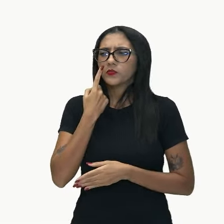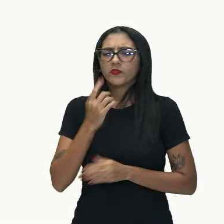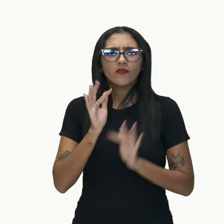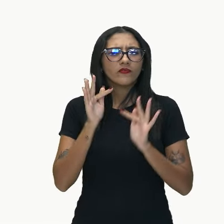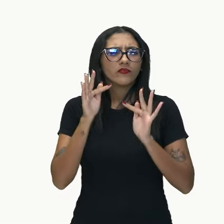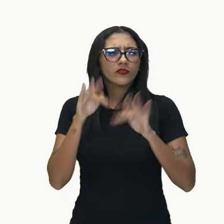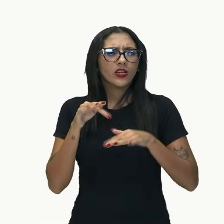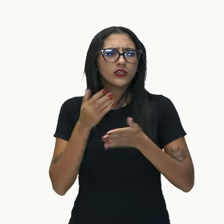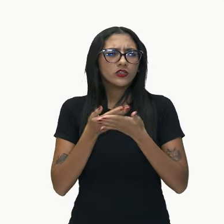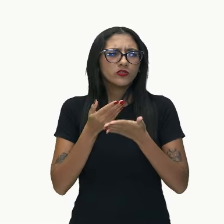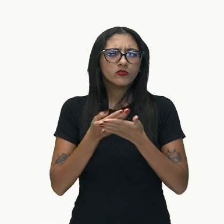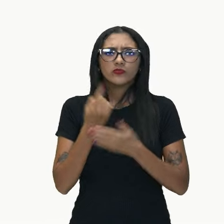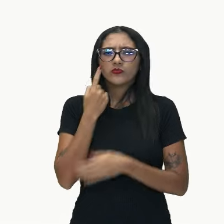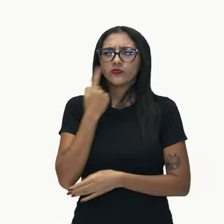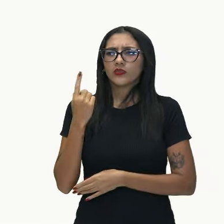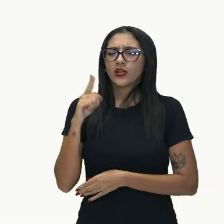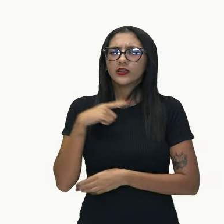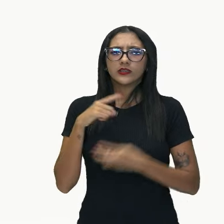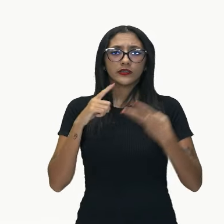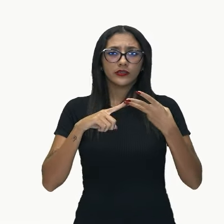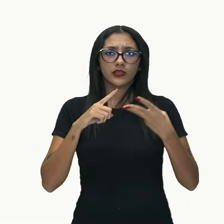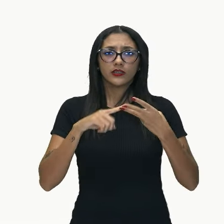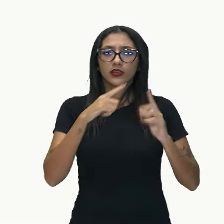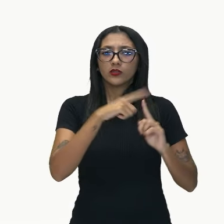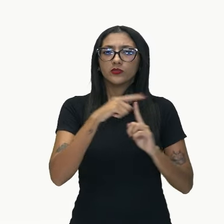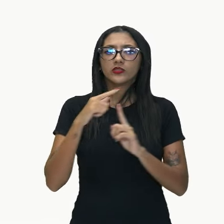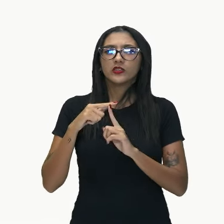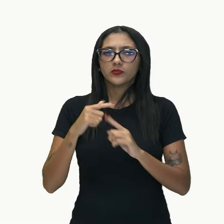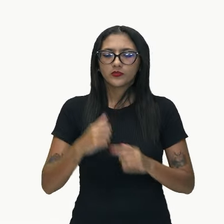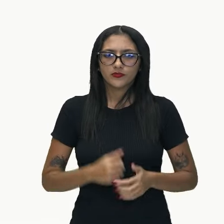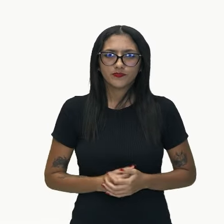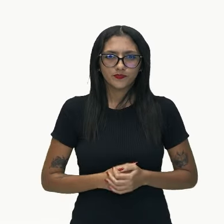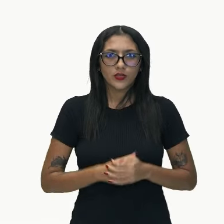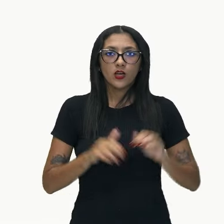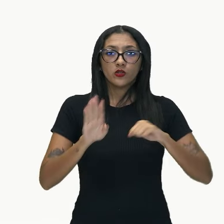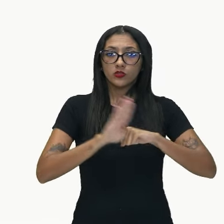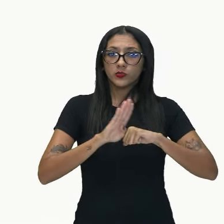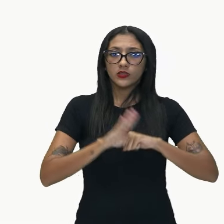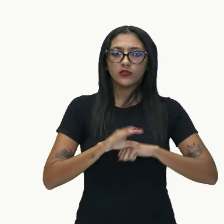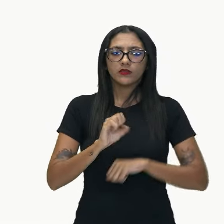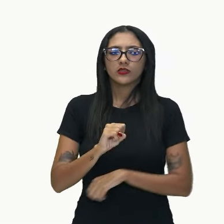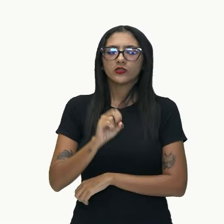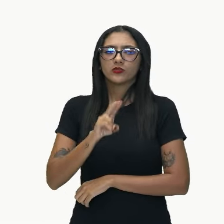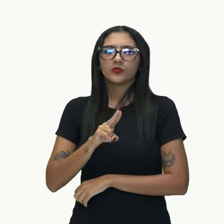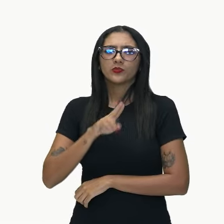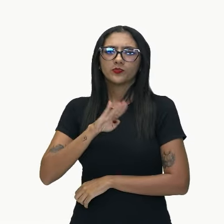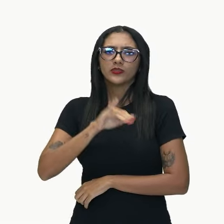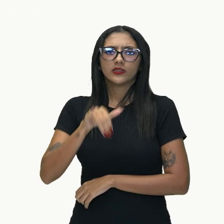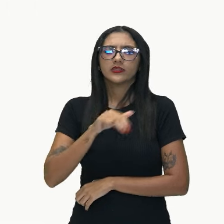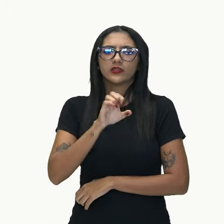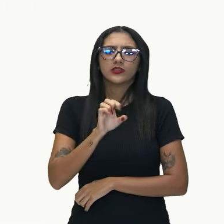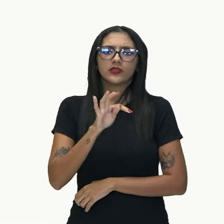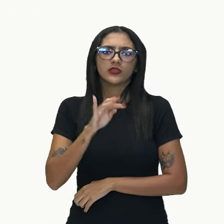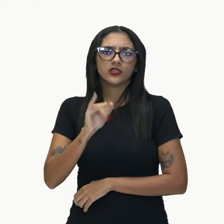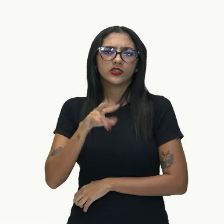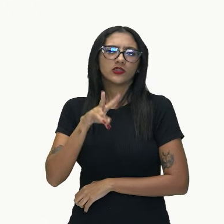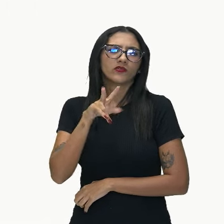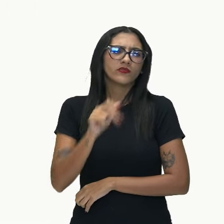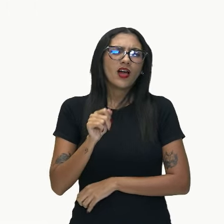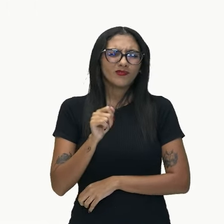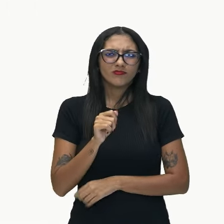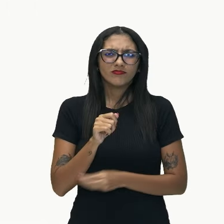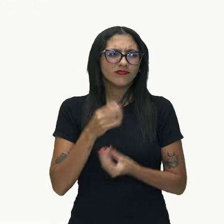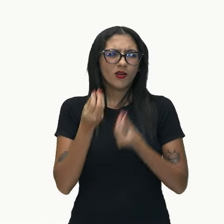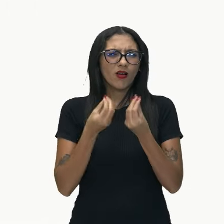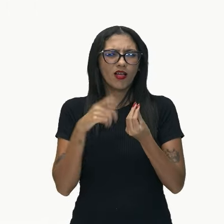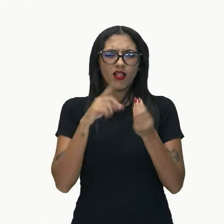oração subordinada substantiva, subjetiva. Este nome tão grande nos serve para indicar